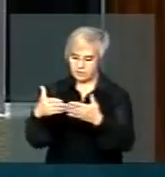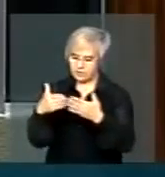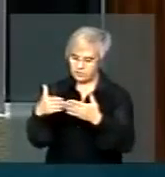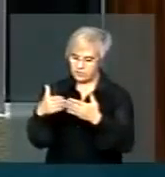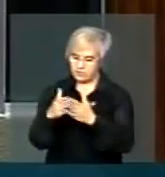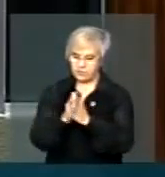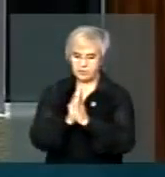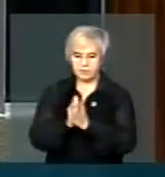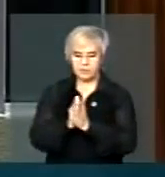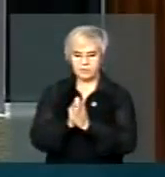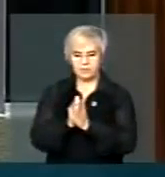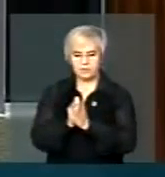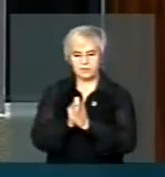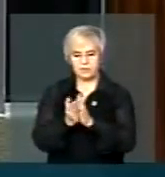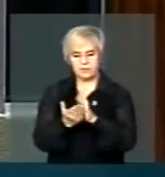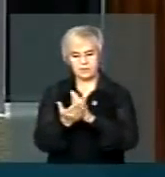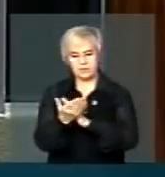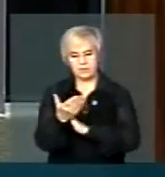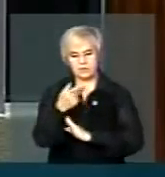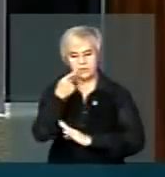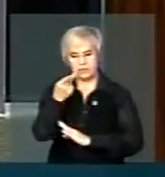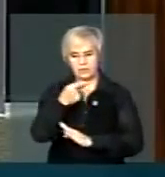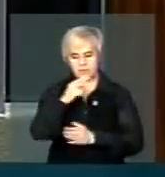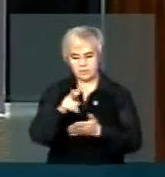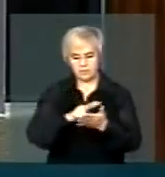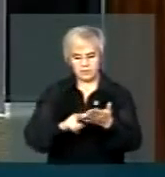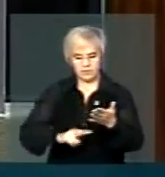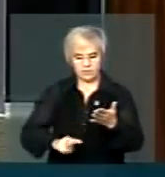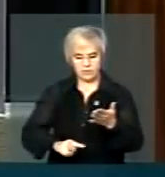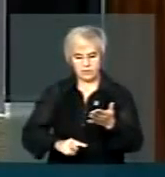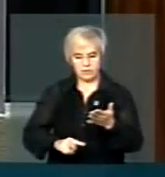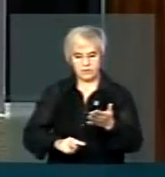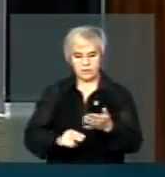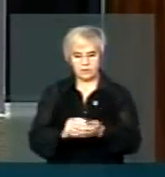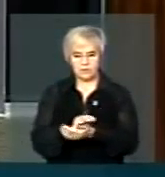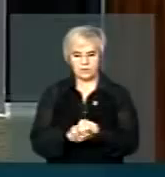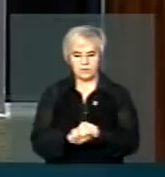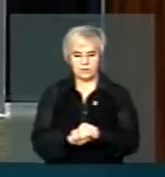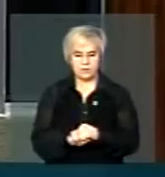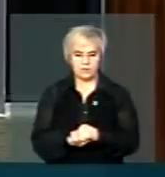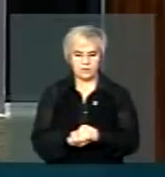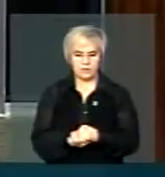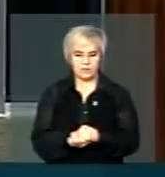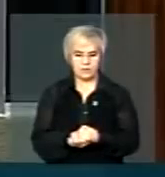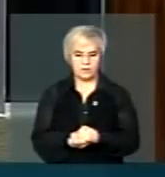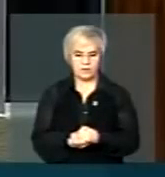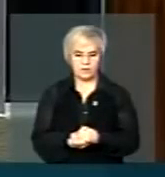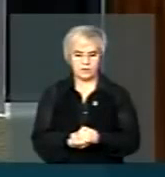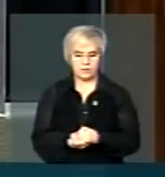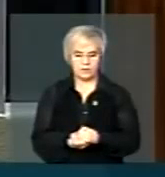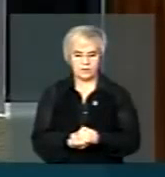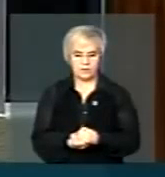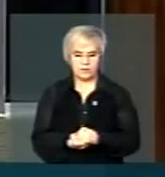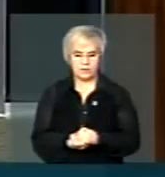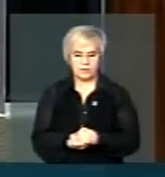encaminhe aqui um pronunciamento que a gente faz sobre um filme Afogadenses, Afogado da Engazeira, que